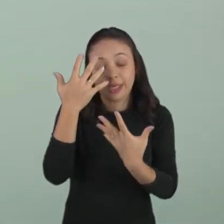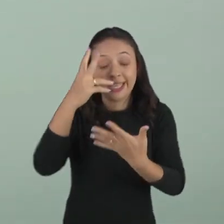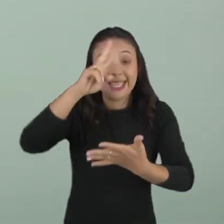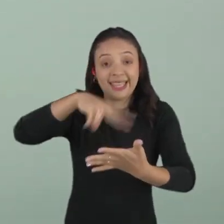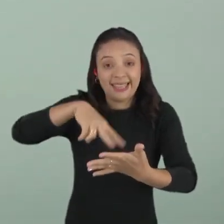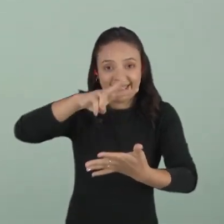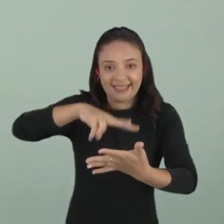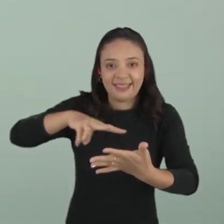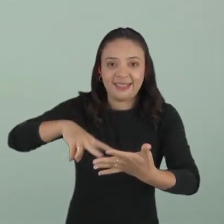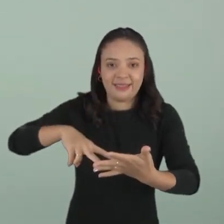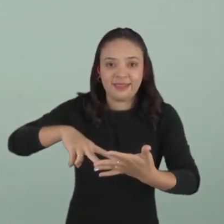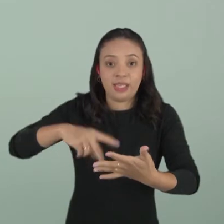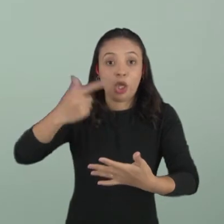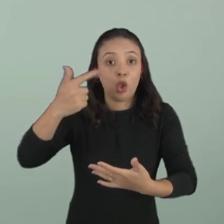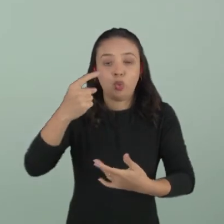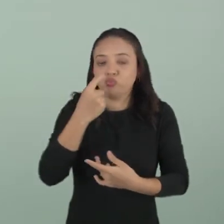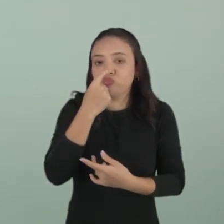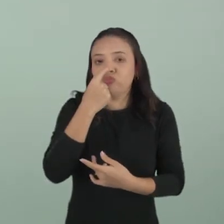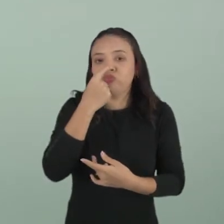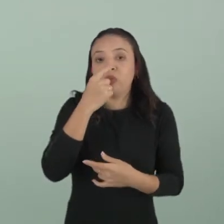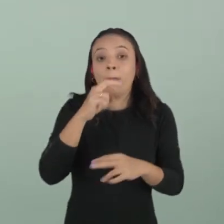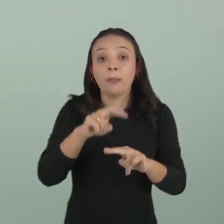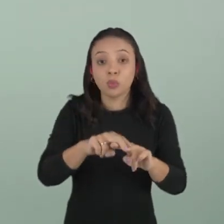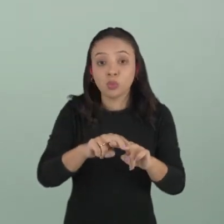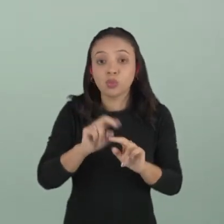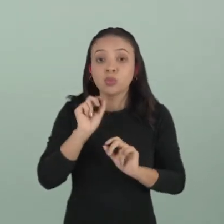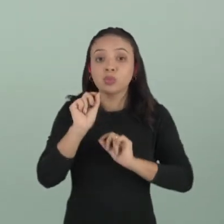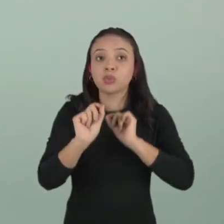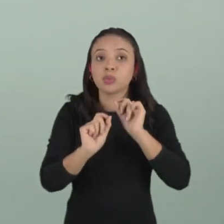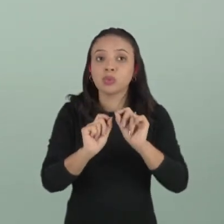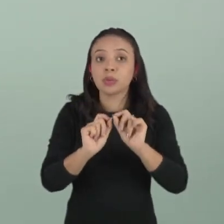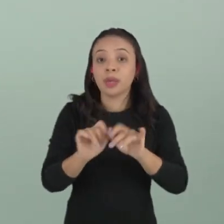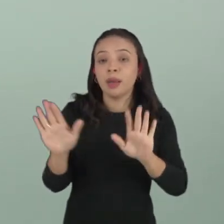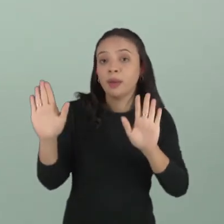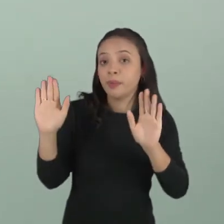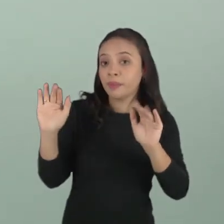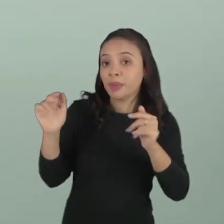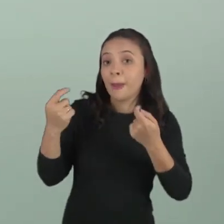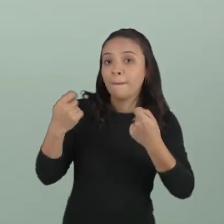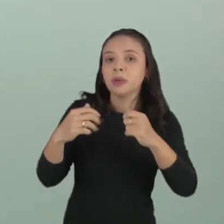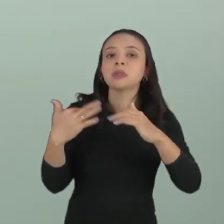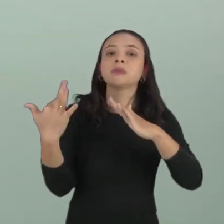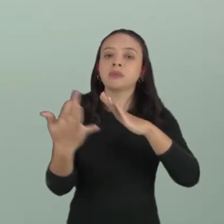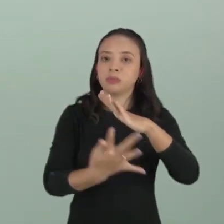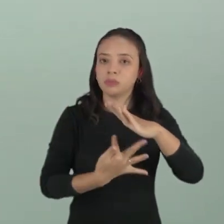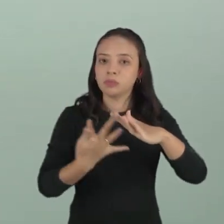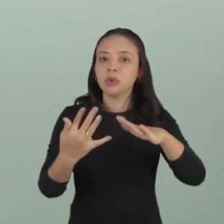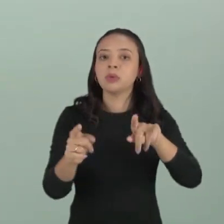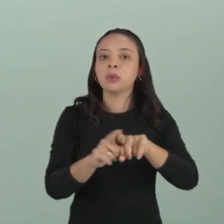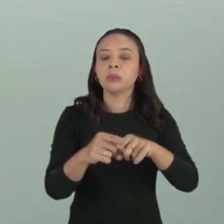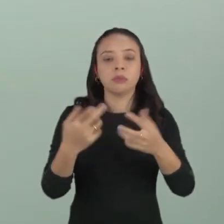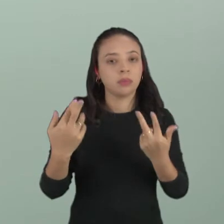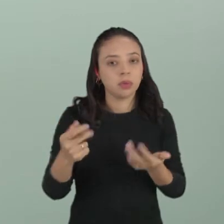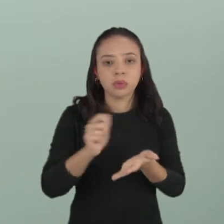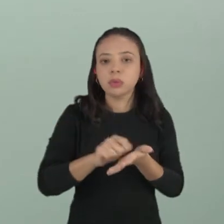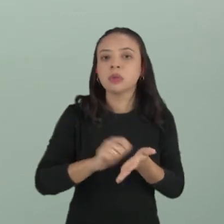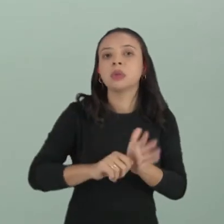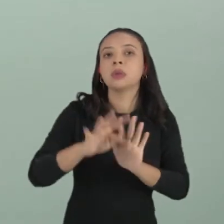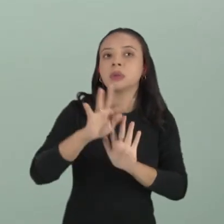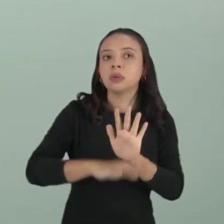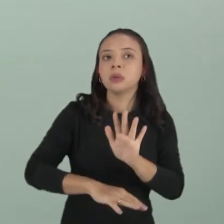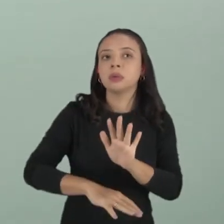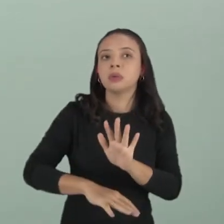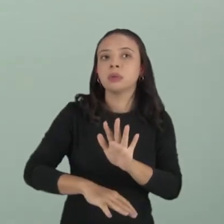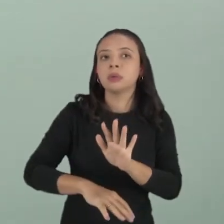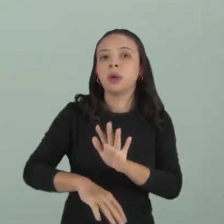Não há uma intimidade, por isso que a despedida deve ser formal, como está escrito no texto,